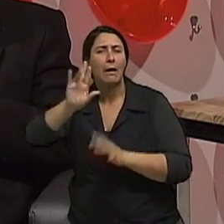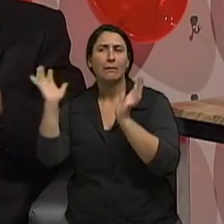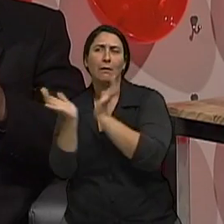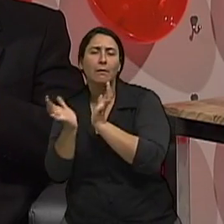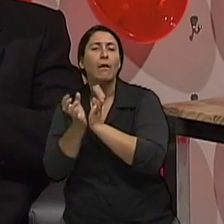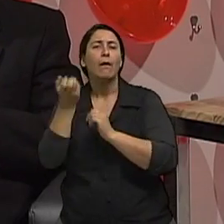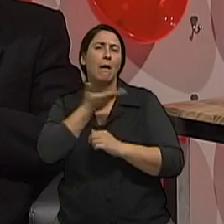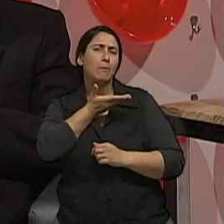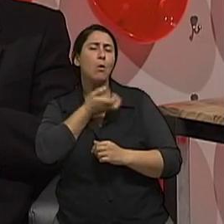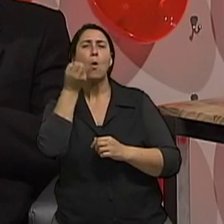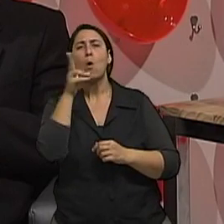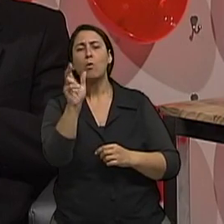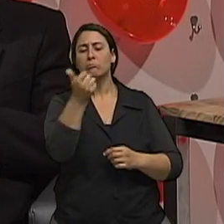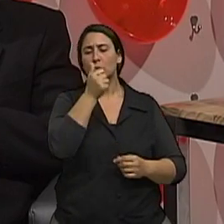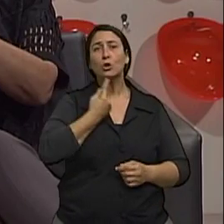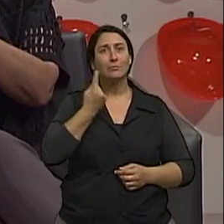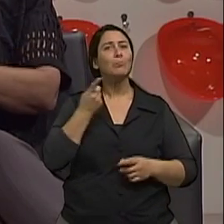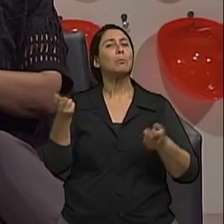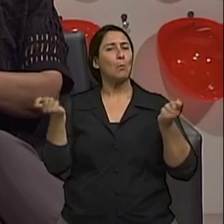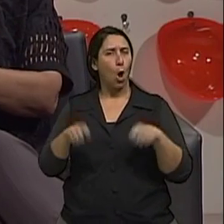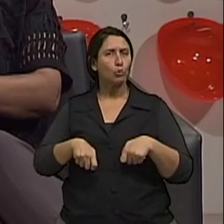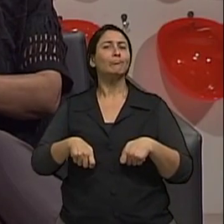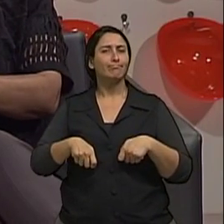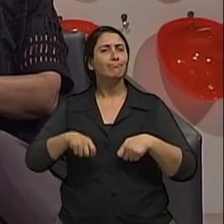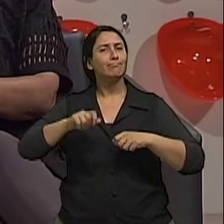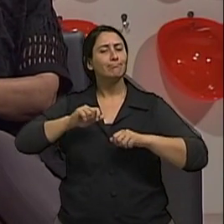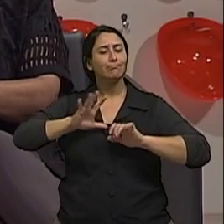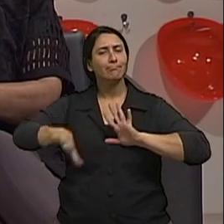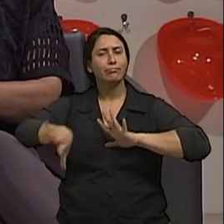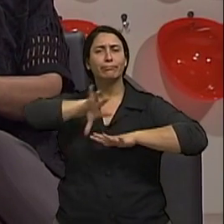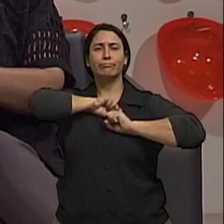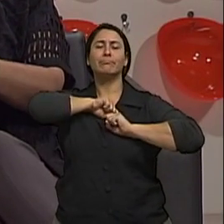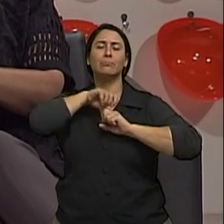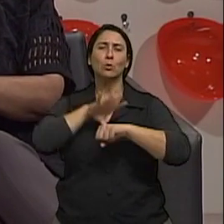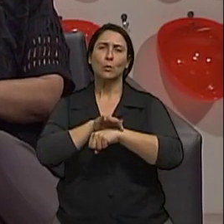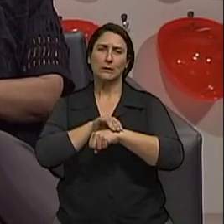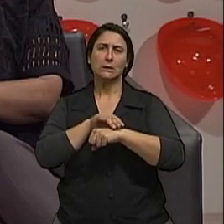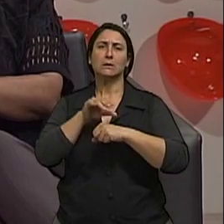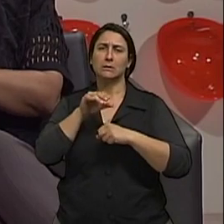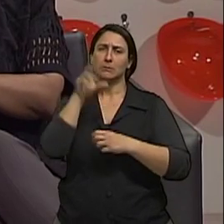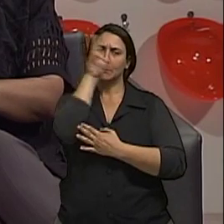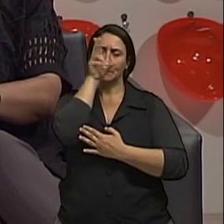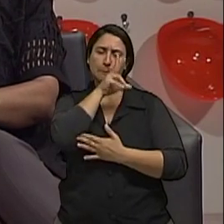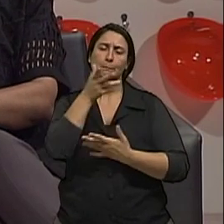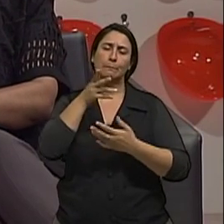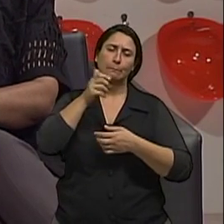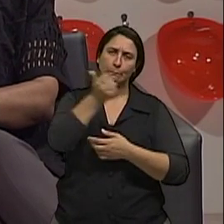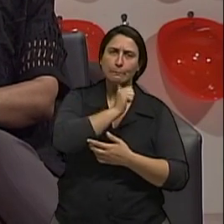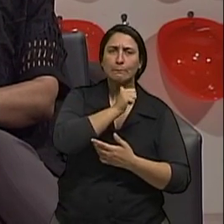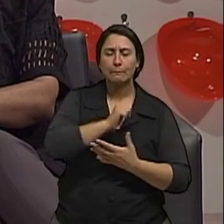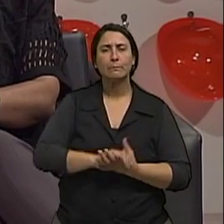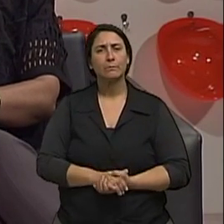ele tem um risco maior de ser alcoolista. O senhor nos esclarece, final desse primeiro bloco, exatamente, muito